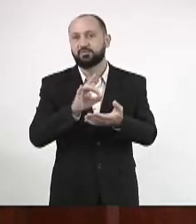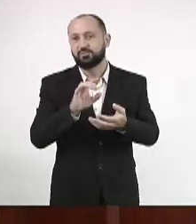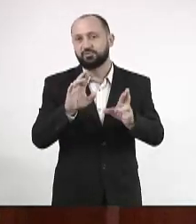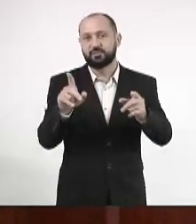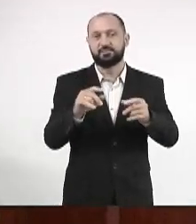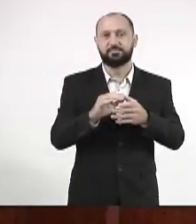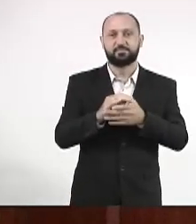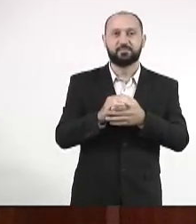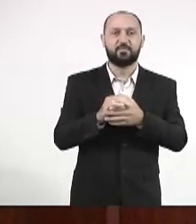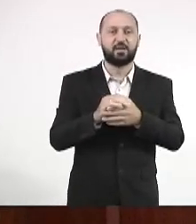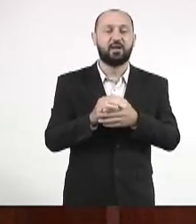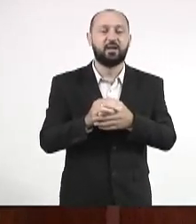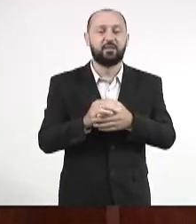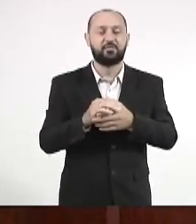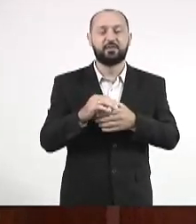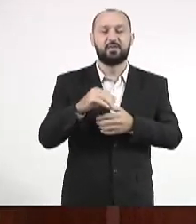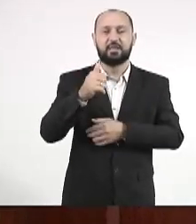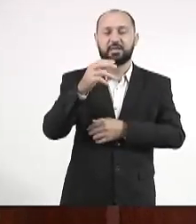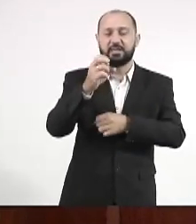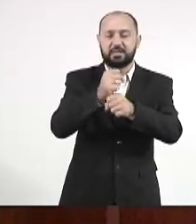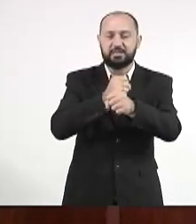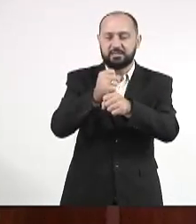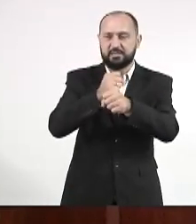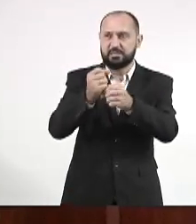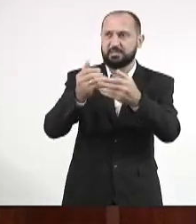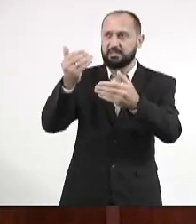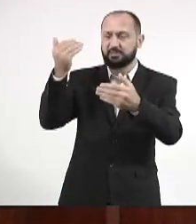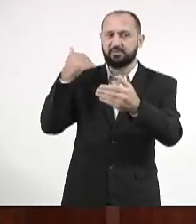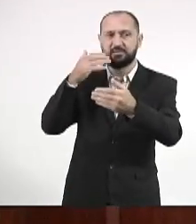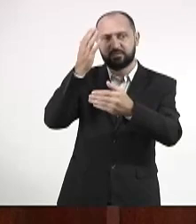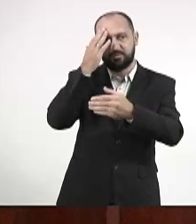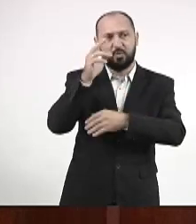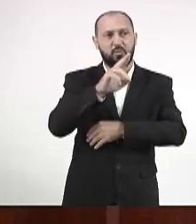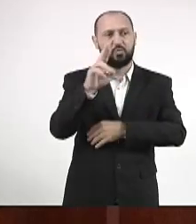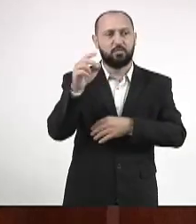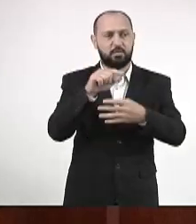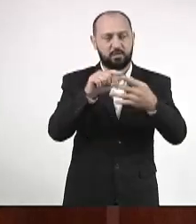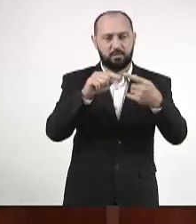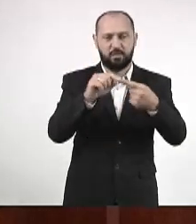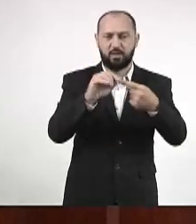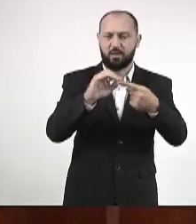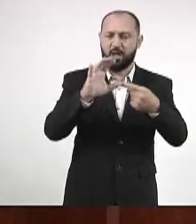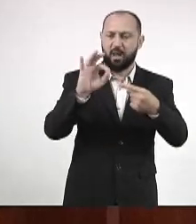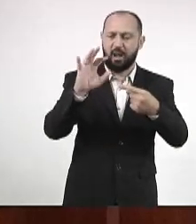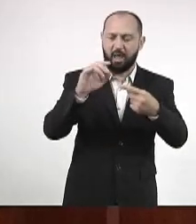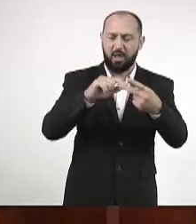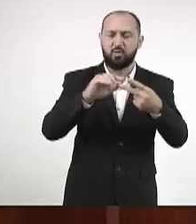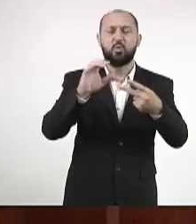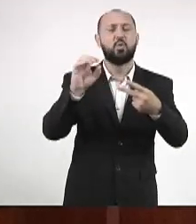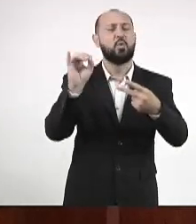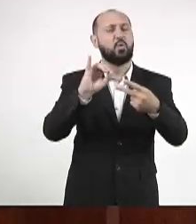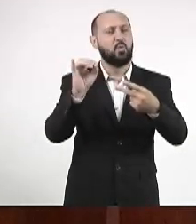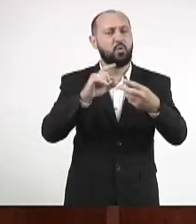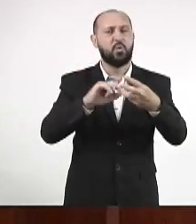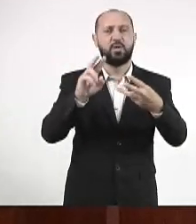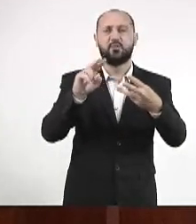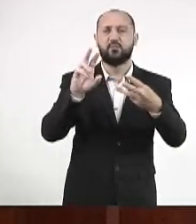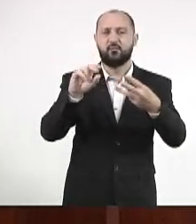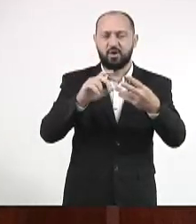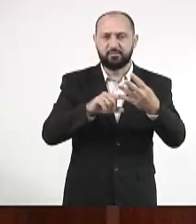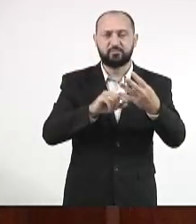Há 15, 20 anos, deputado Rinaldo, a gente sabia o nome, era meia dúzia, claro, oi, vivo, não sei o que, acabou.